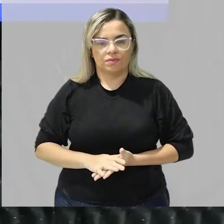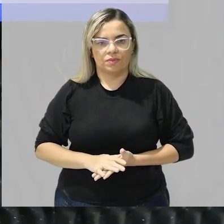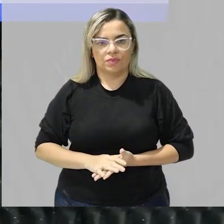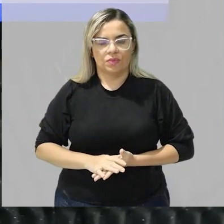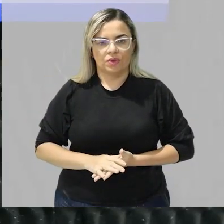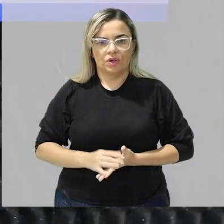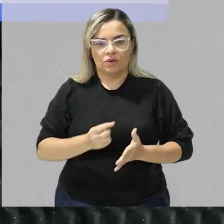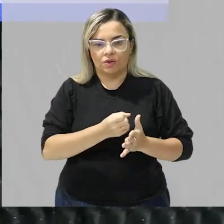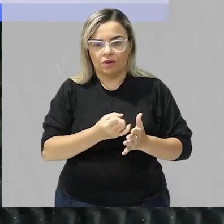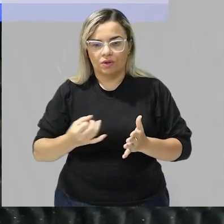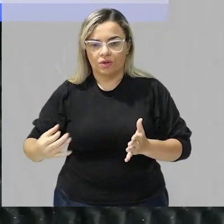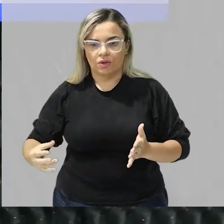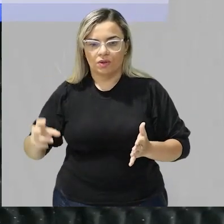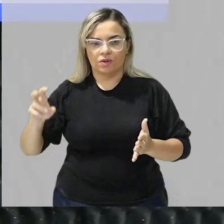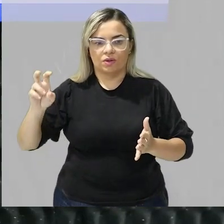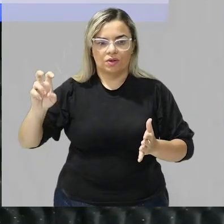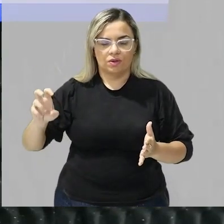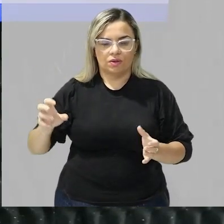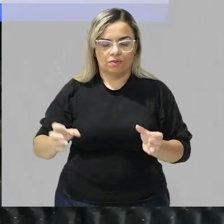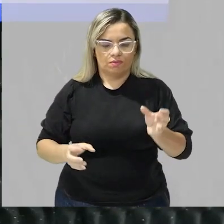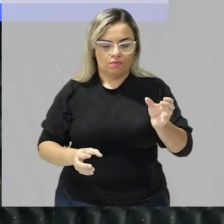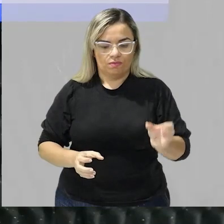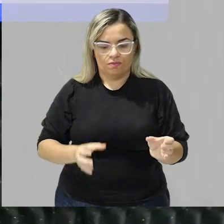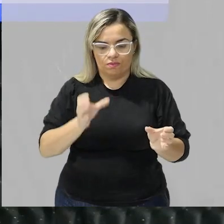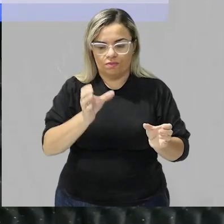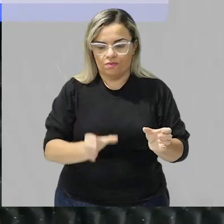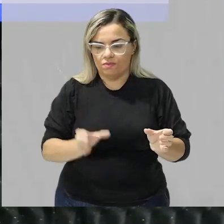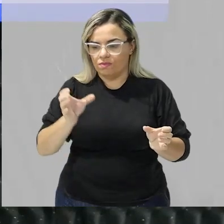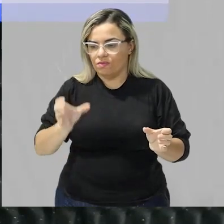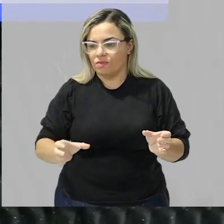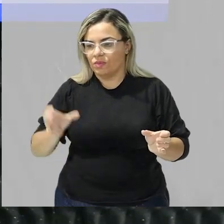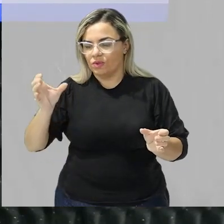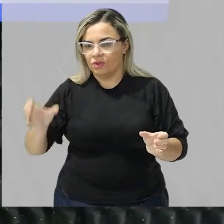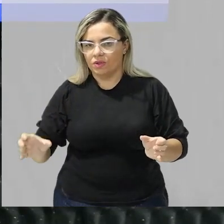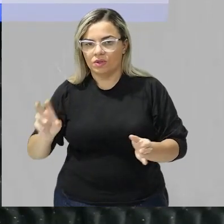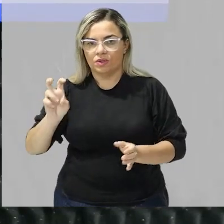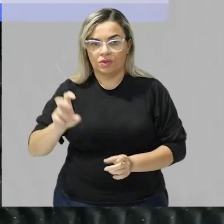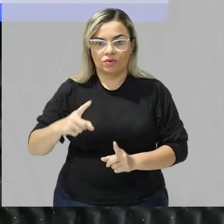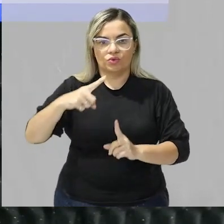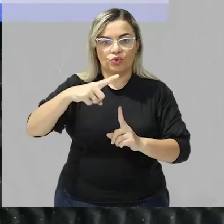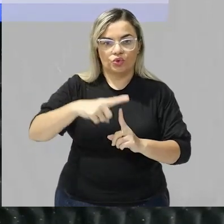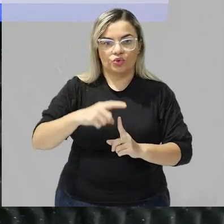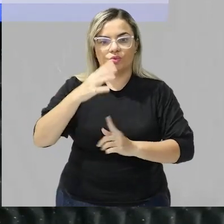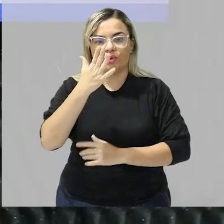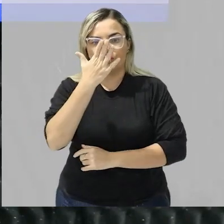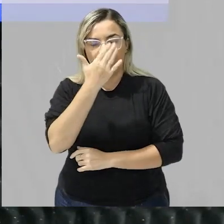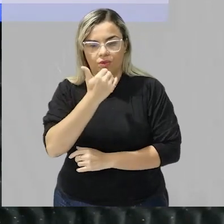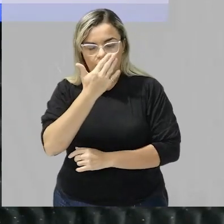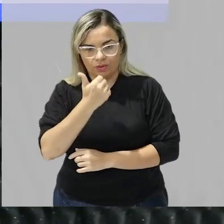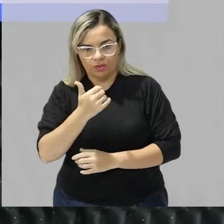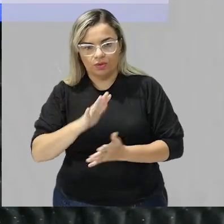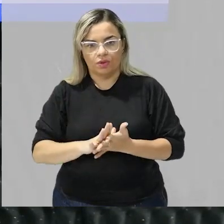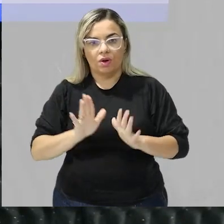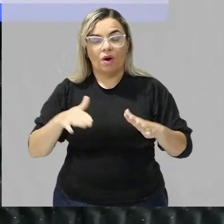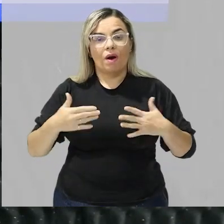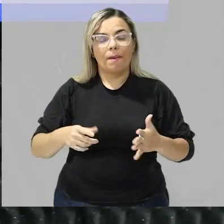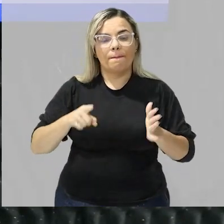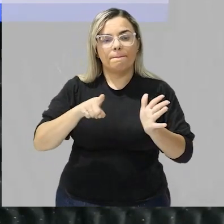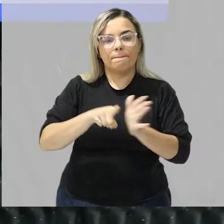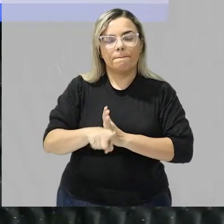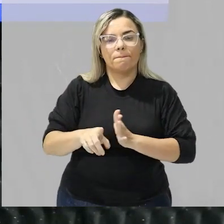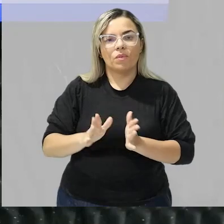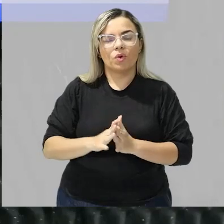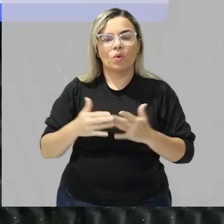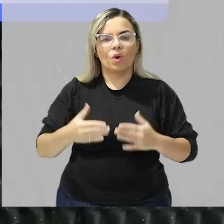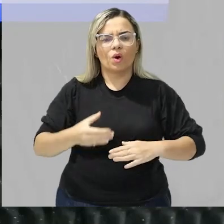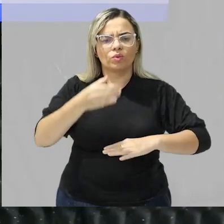tubos nesses cinco tubos cinco tipos de alimentos tá? e aí ele tá perguntando qual foi o